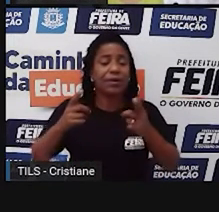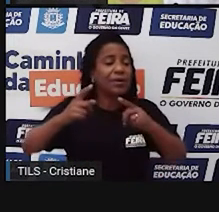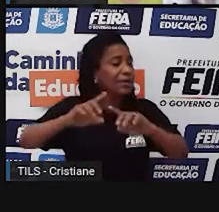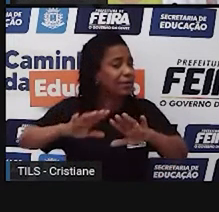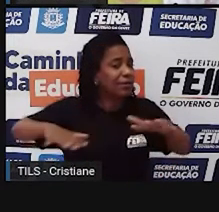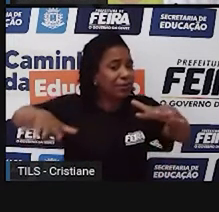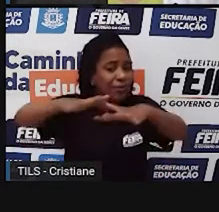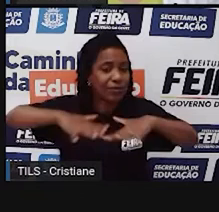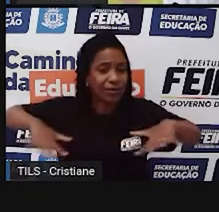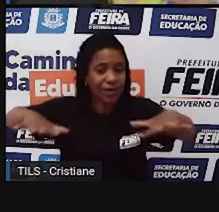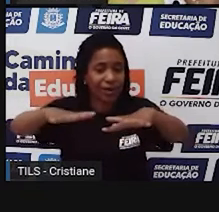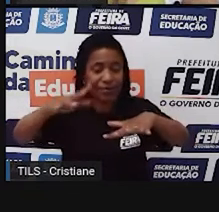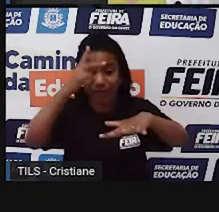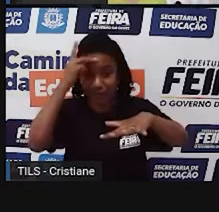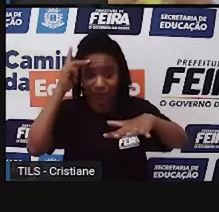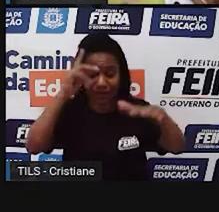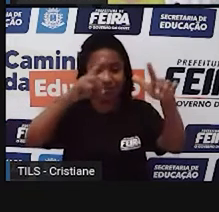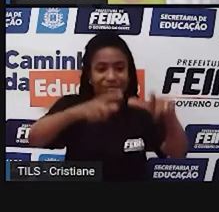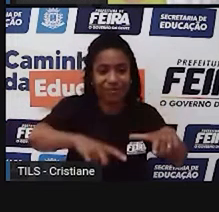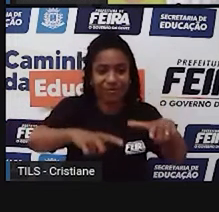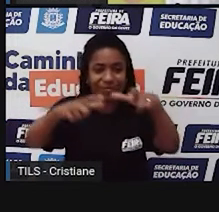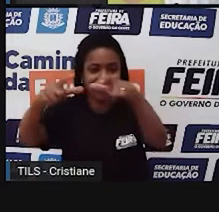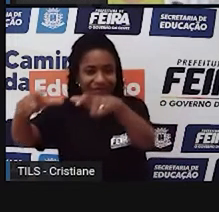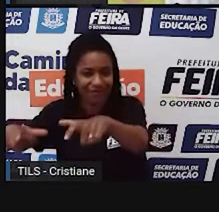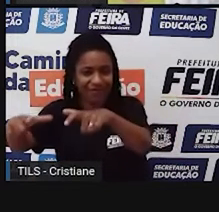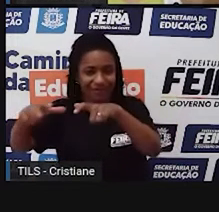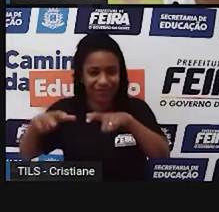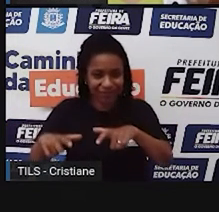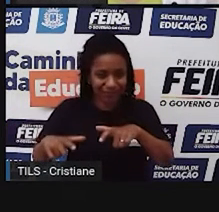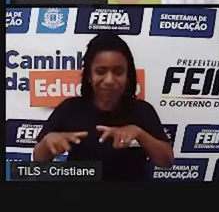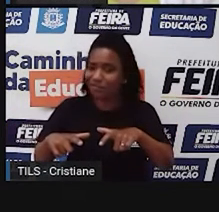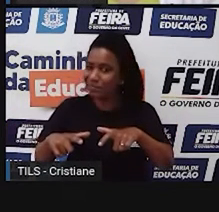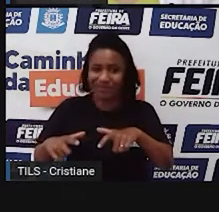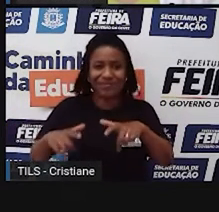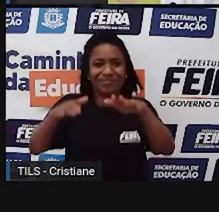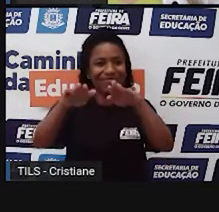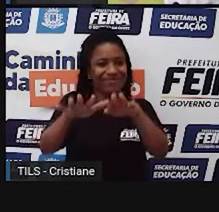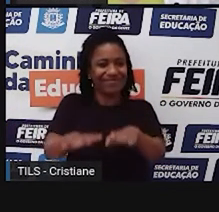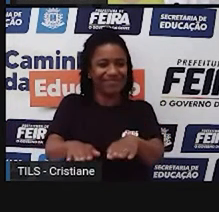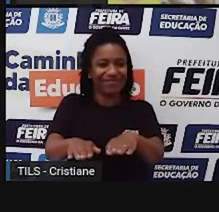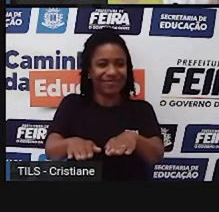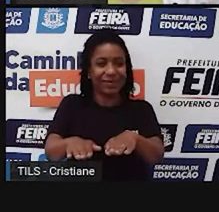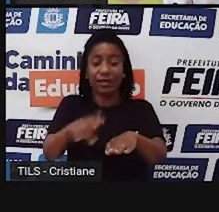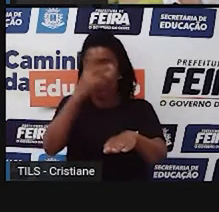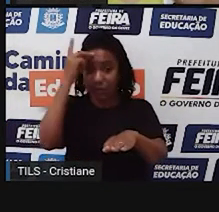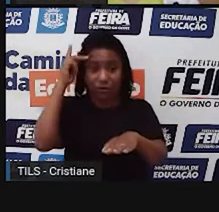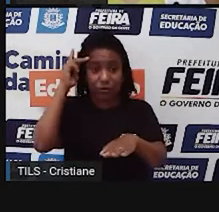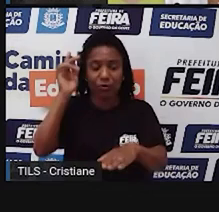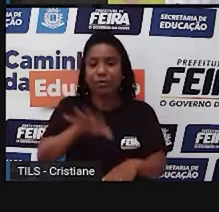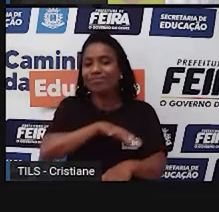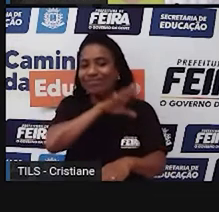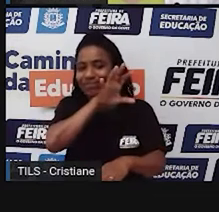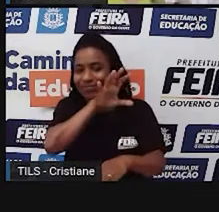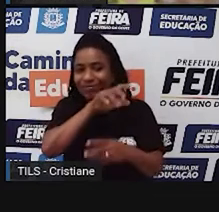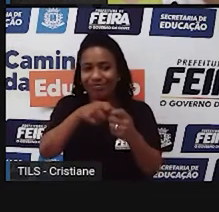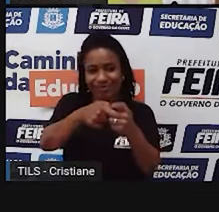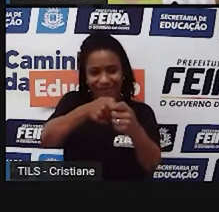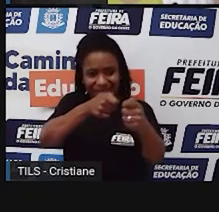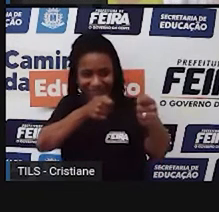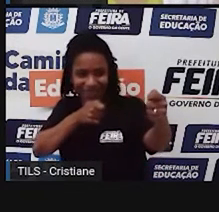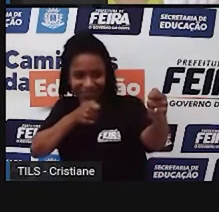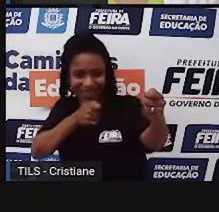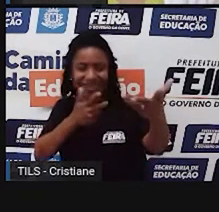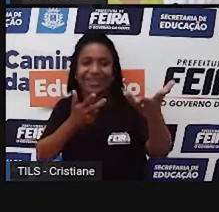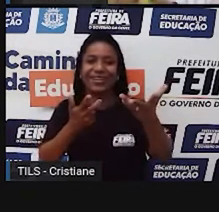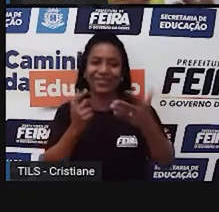eram povos mais, digamos assim, que coletavam, né, povos que caçavam. Não tinha aquela questão da agricultura, né,